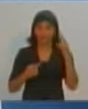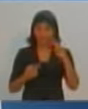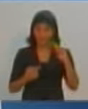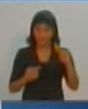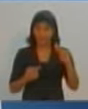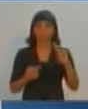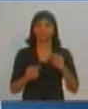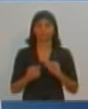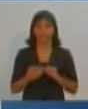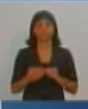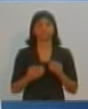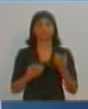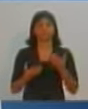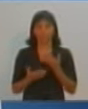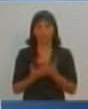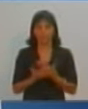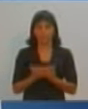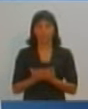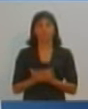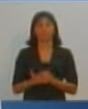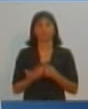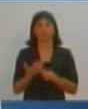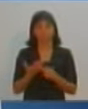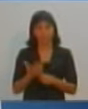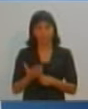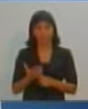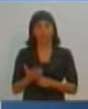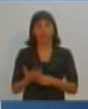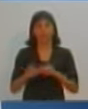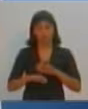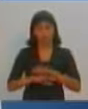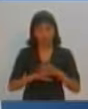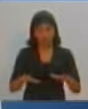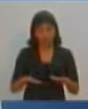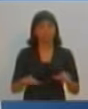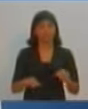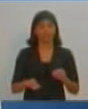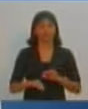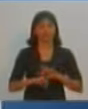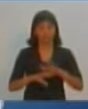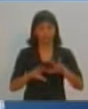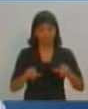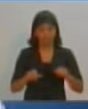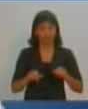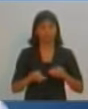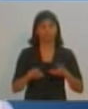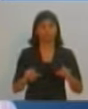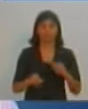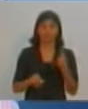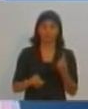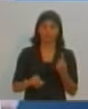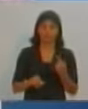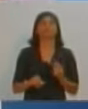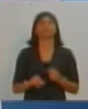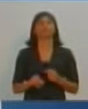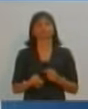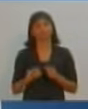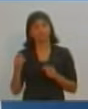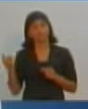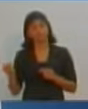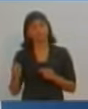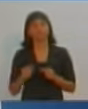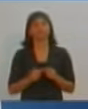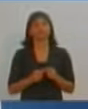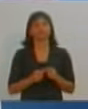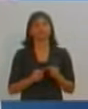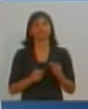chamado como tal. Mas eu vou me comprometer a combater a corrupção. E vocês vão ver a diferença de um governo que aceita ela e de um